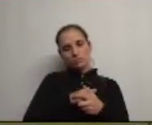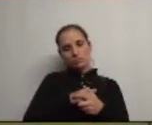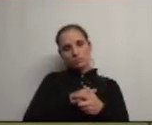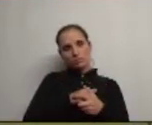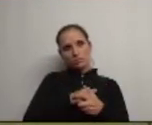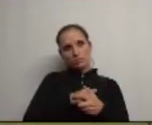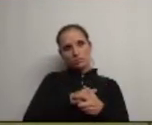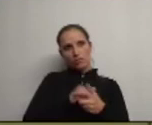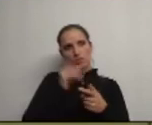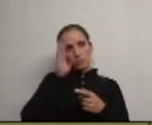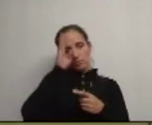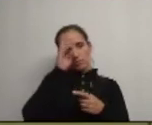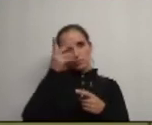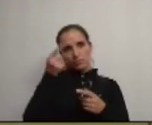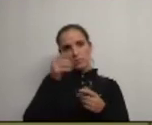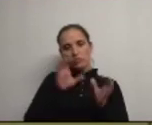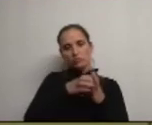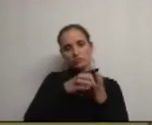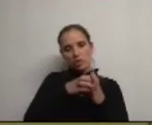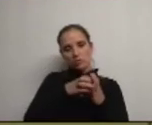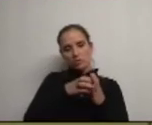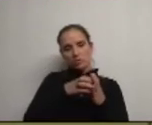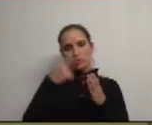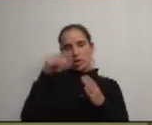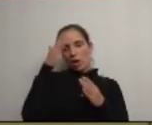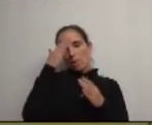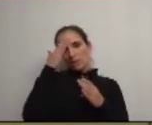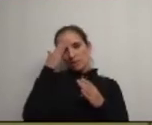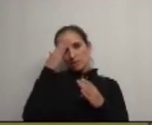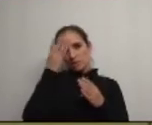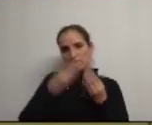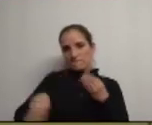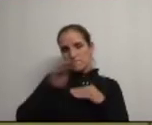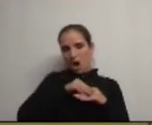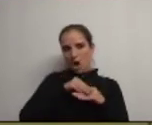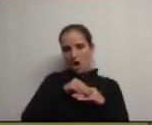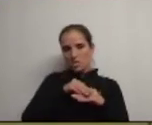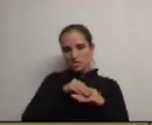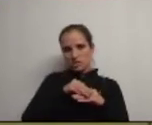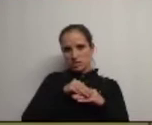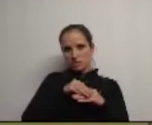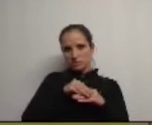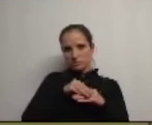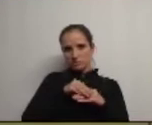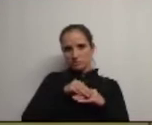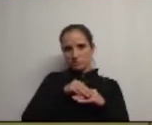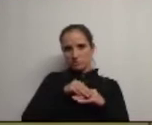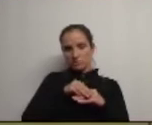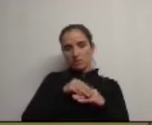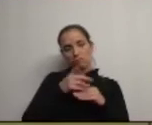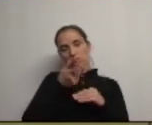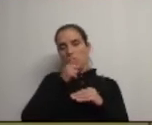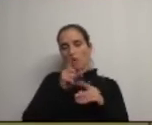aquilo que está previsto é o Conselho Municipal de Educação ter competências acrescidas e portanto terá uma palavra